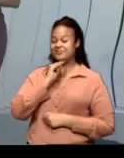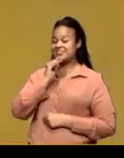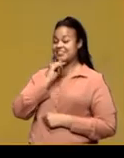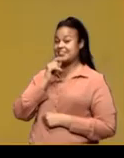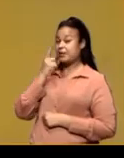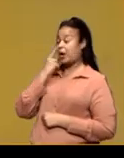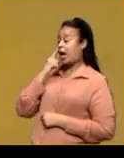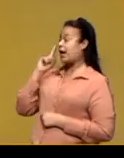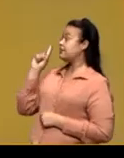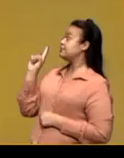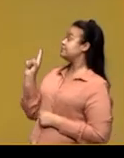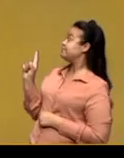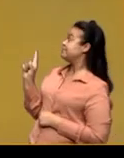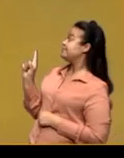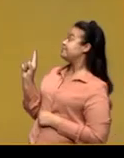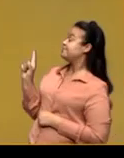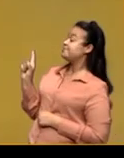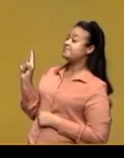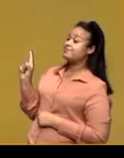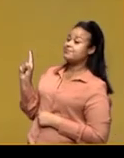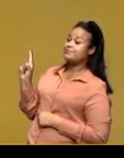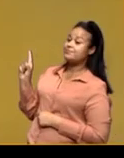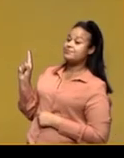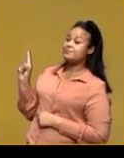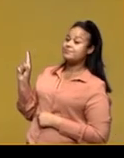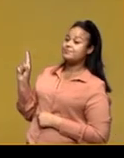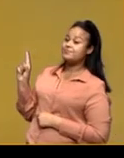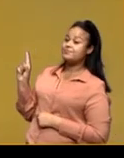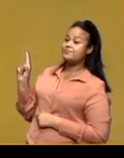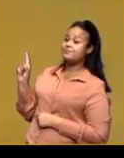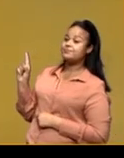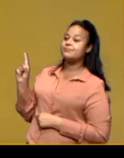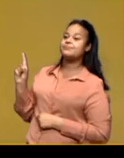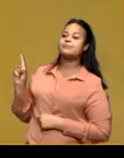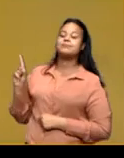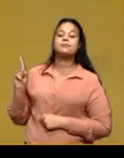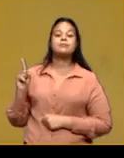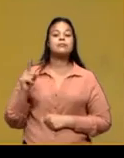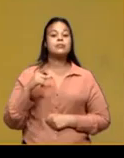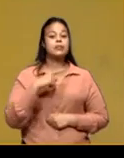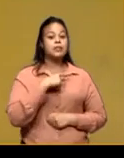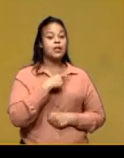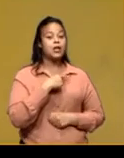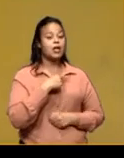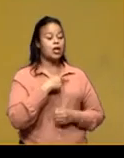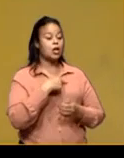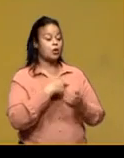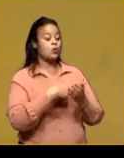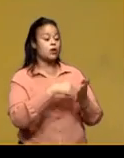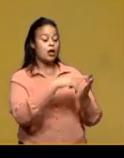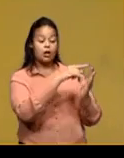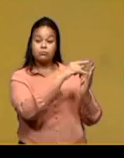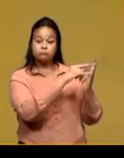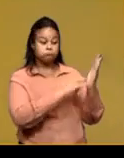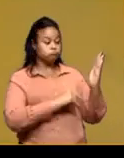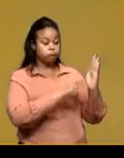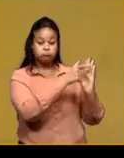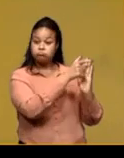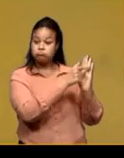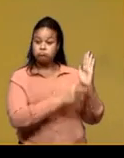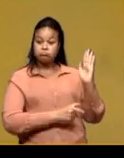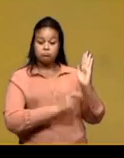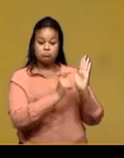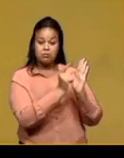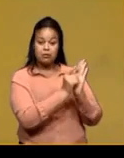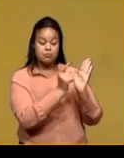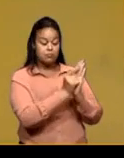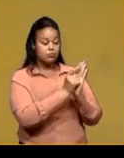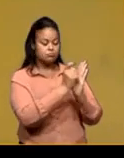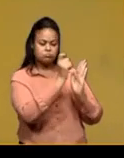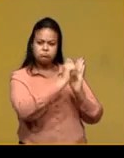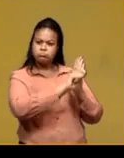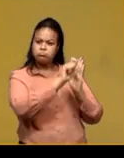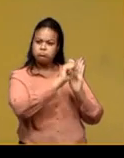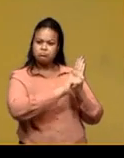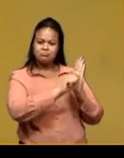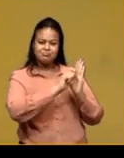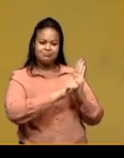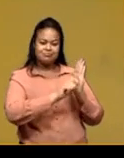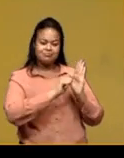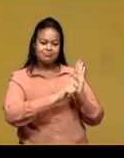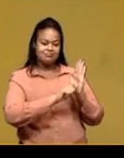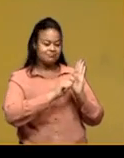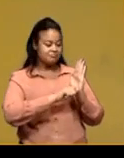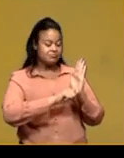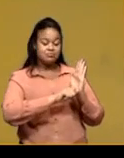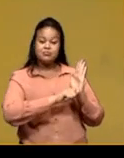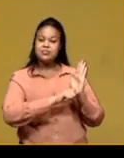Olha, aqui eu estou com uma receita. Nós já trabalhamos receita nas nossas aulas. Nós vamos observar